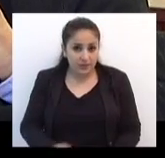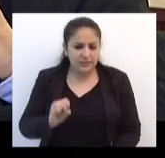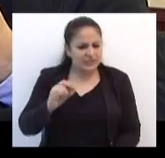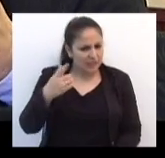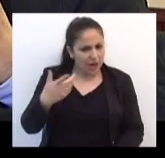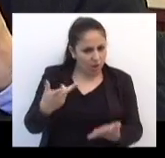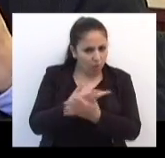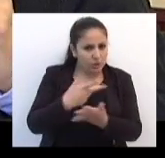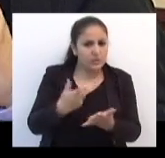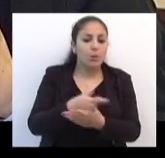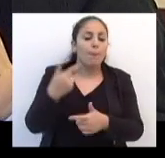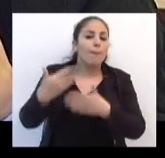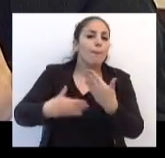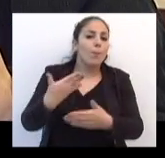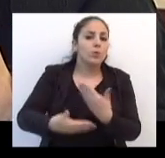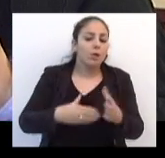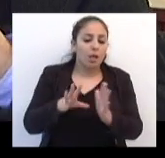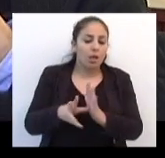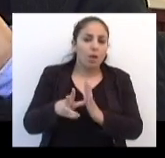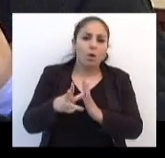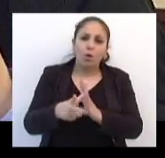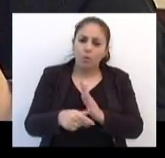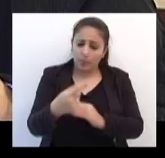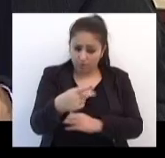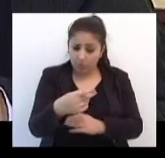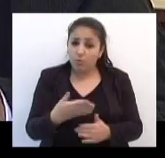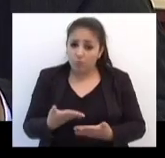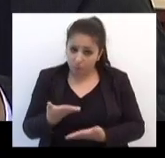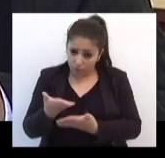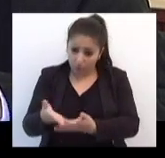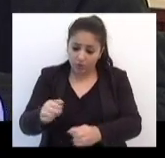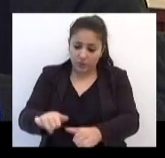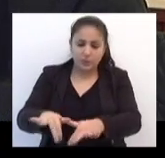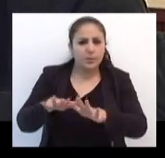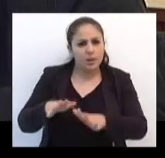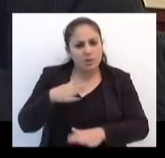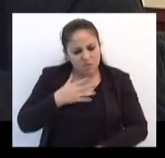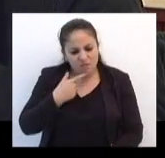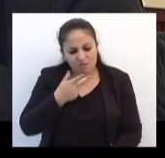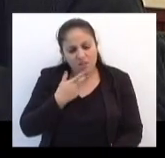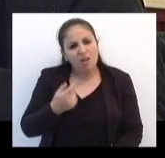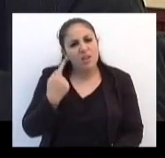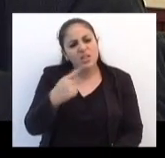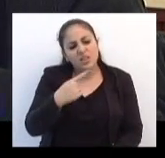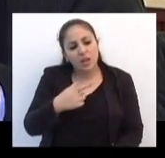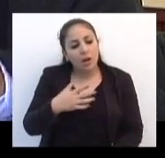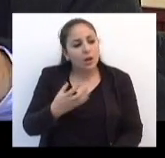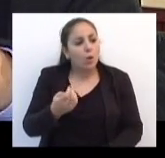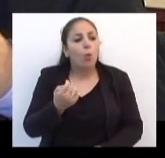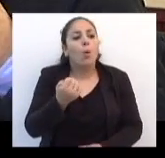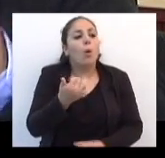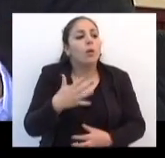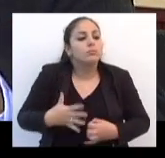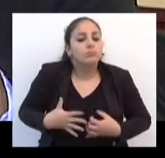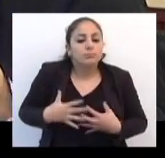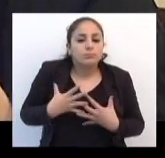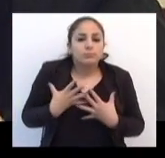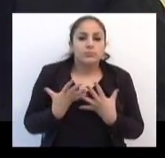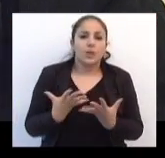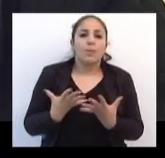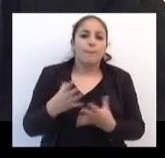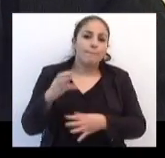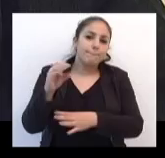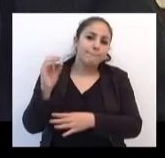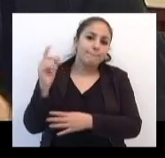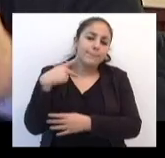houve o processo do mensalão, o vereador Lamme foi para a tribuna e eu disse até na ocasião que ele quase teve um orgasmo político.